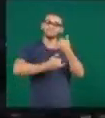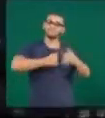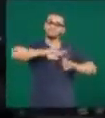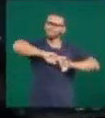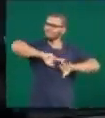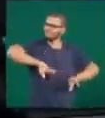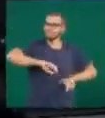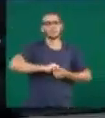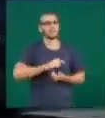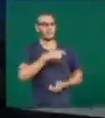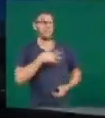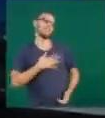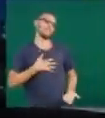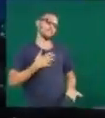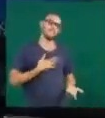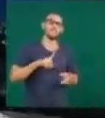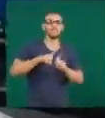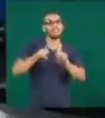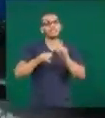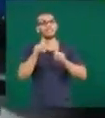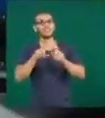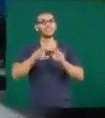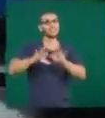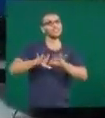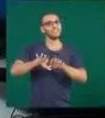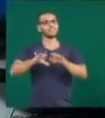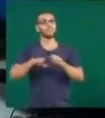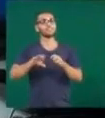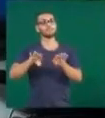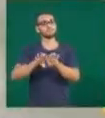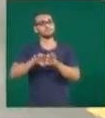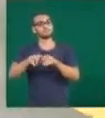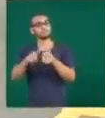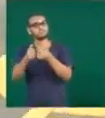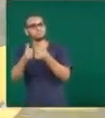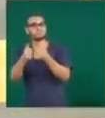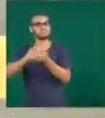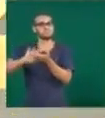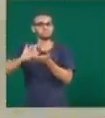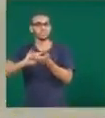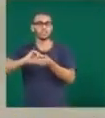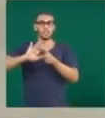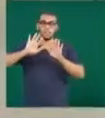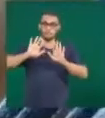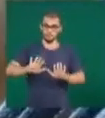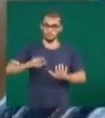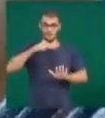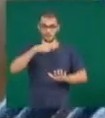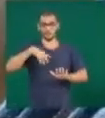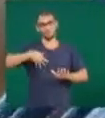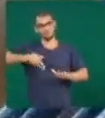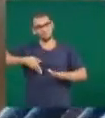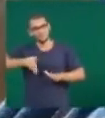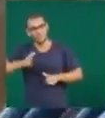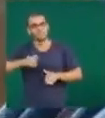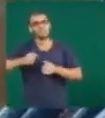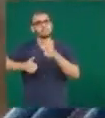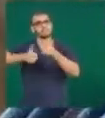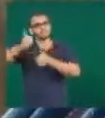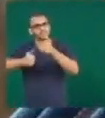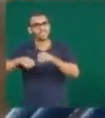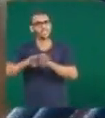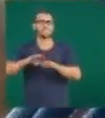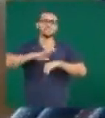Claro que ele gosta de jogar no computador ou no celular. Mas não é só isso. Tem o momento de jogar bola e também de brincar com a Mel,